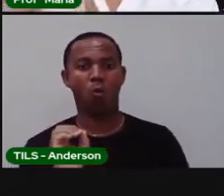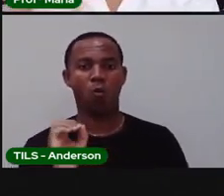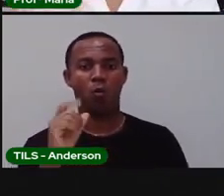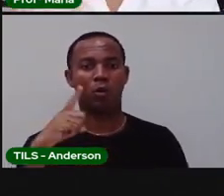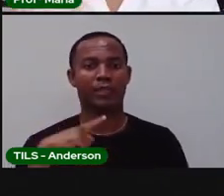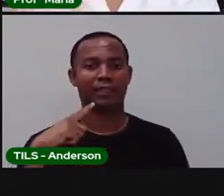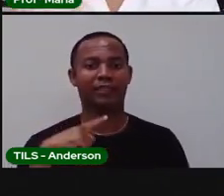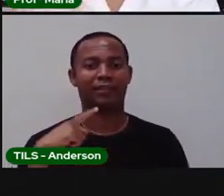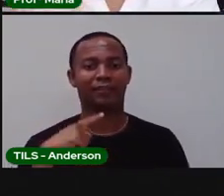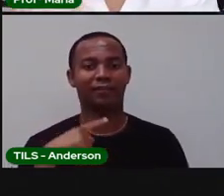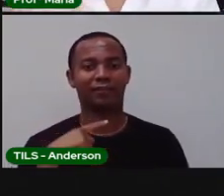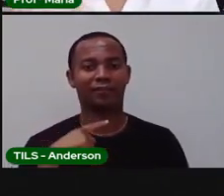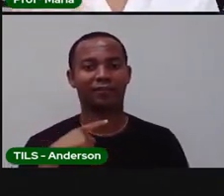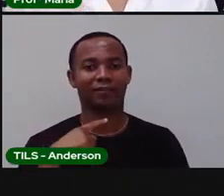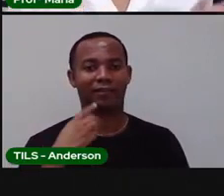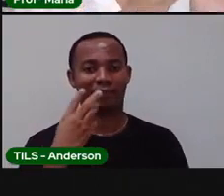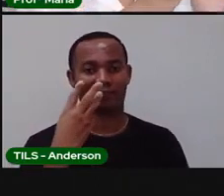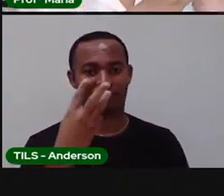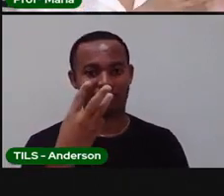Lô.